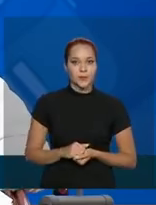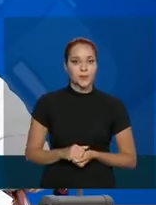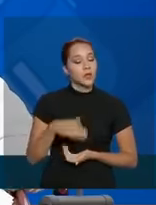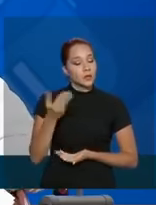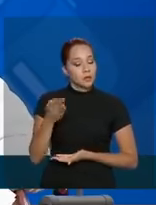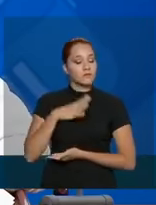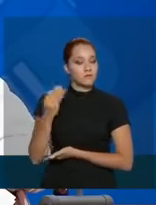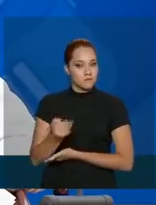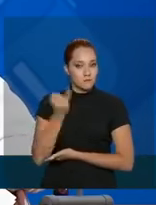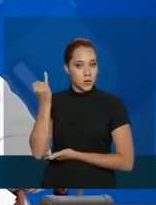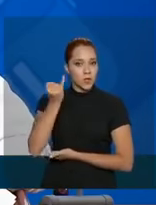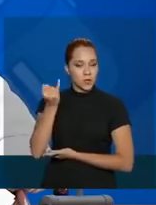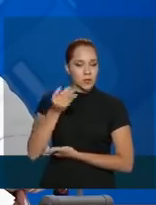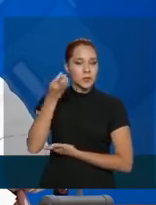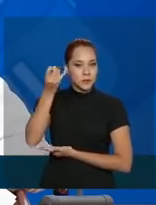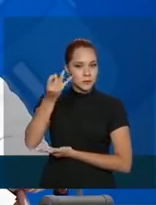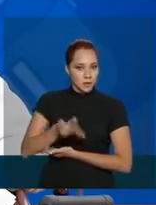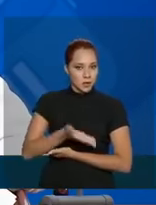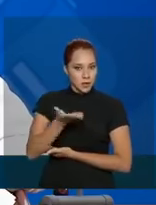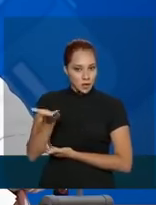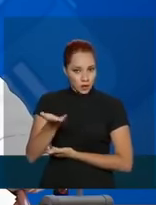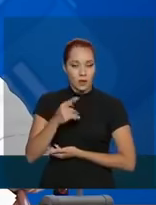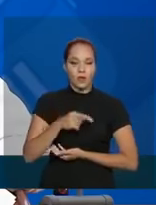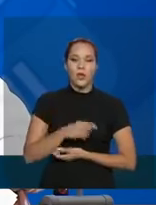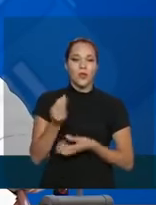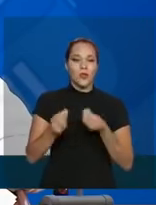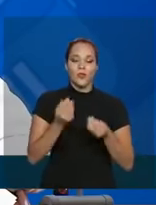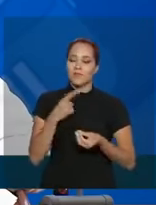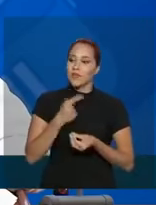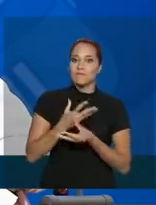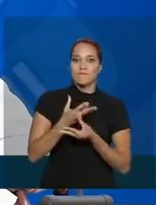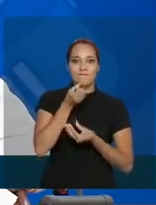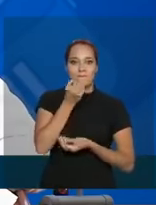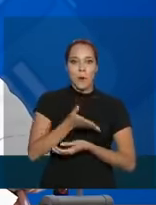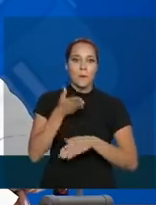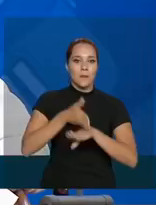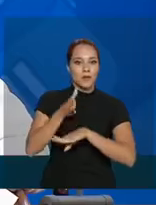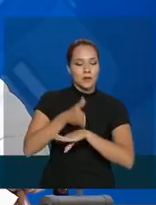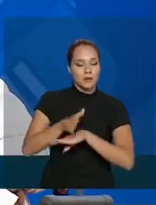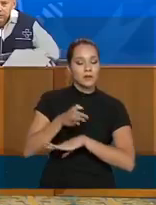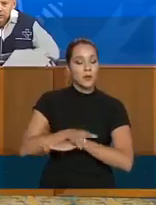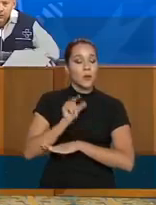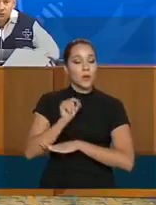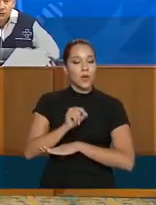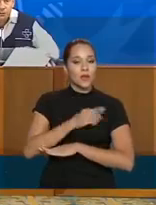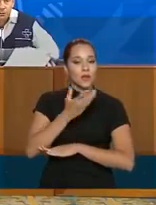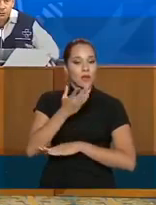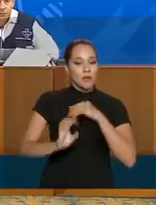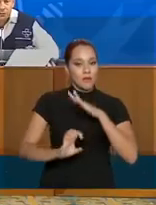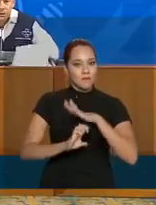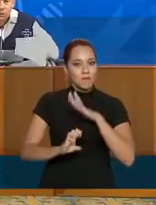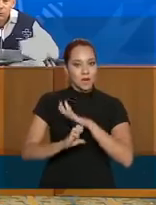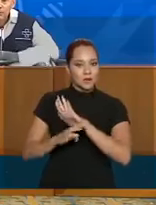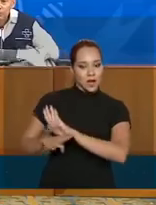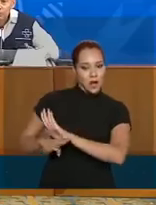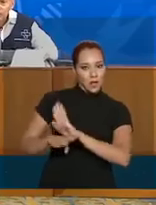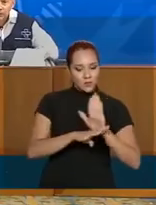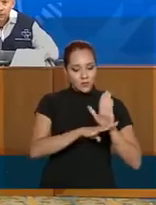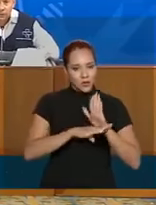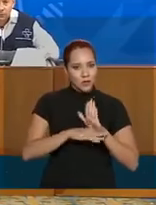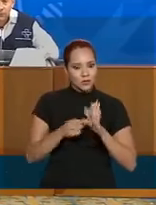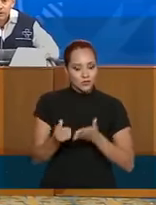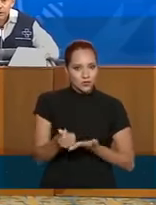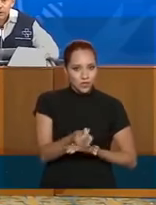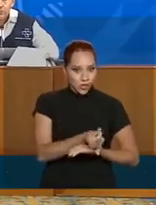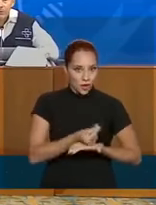questão importante da gente destacar a grande participação de empresas que estão nos ajudando, nos ajudando não com recursos